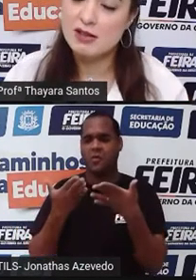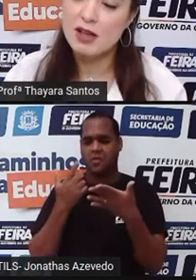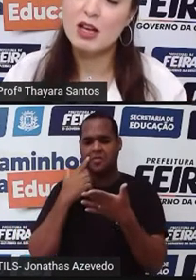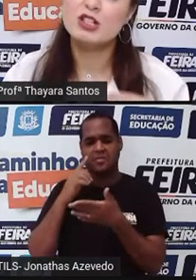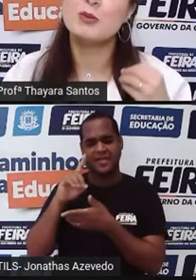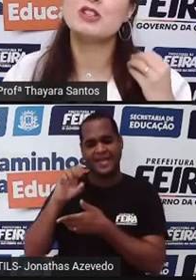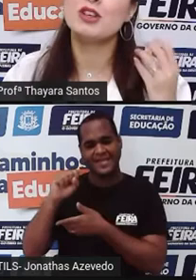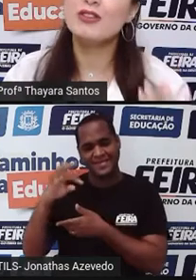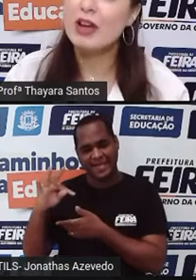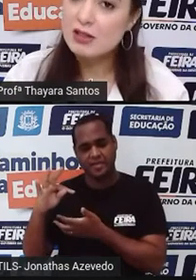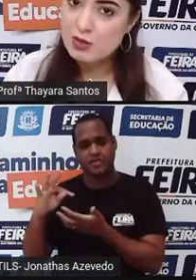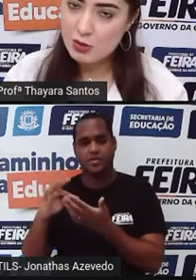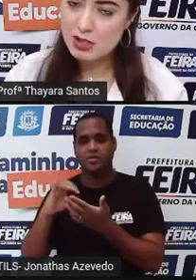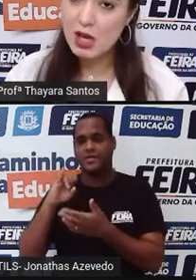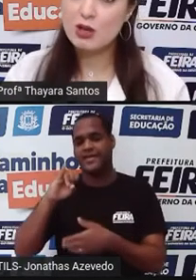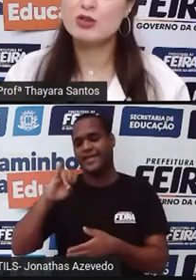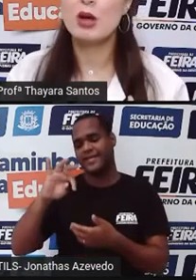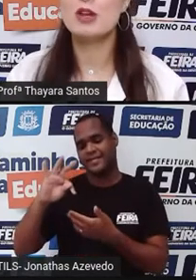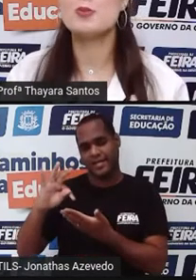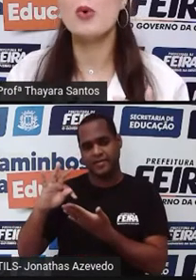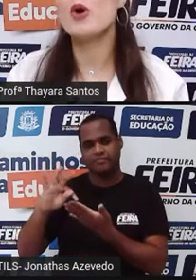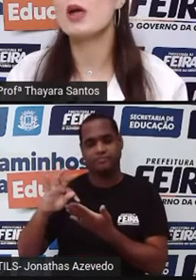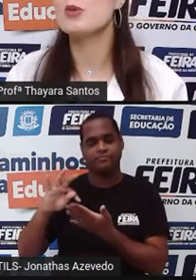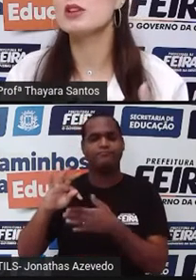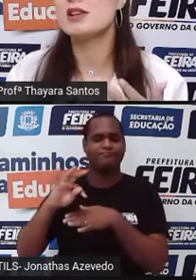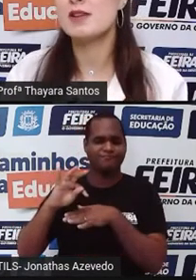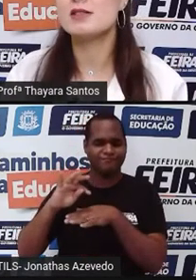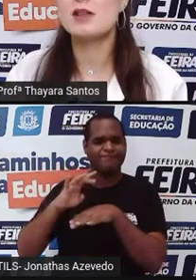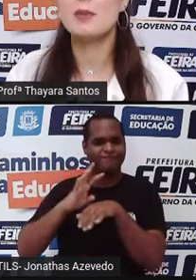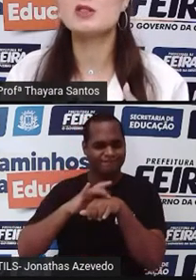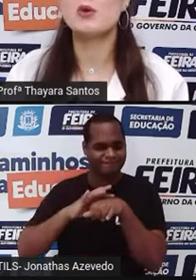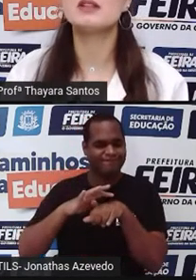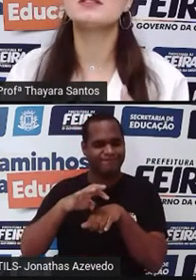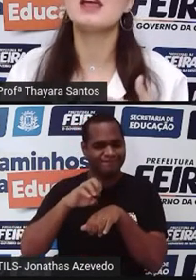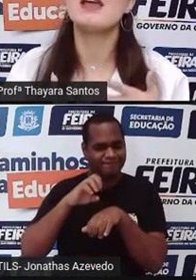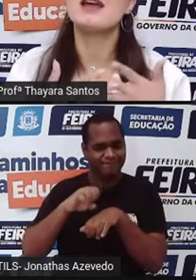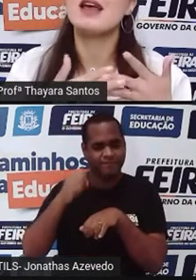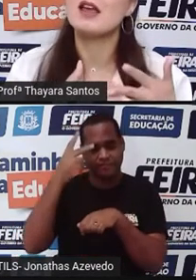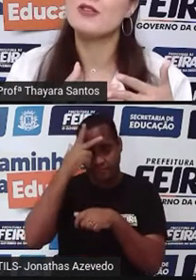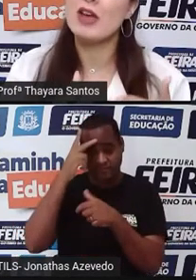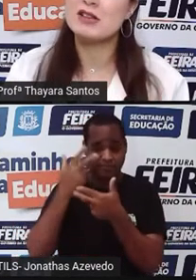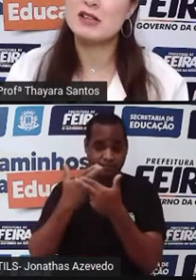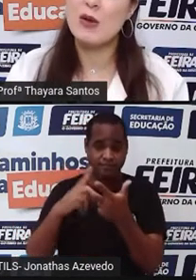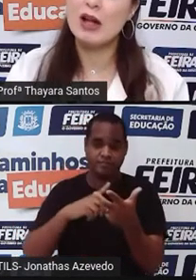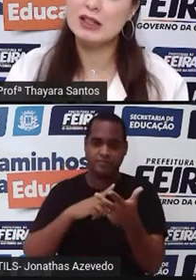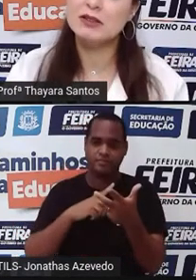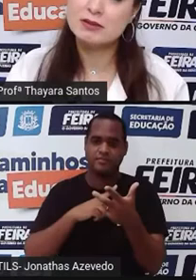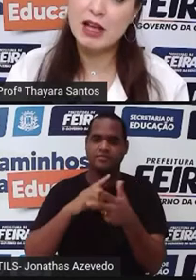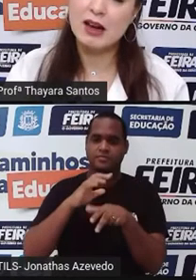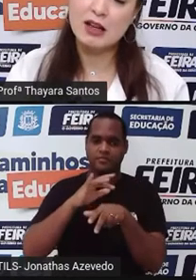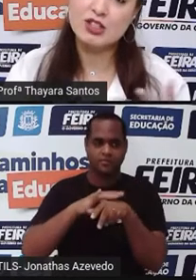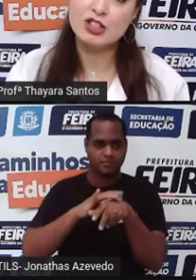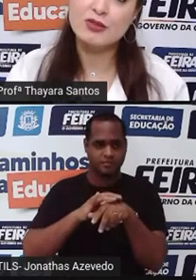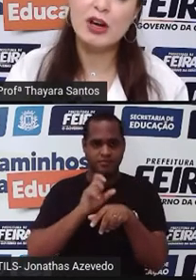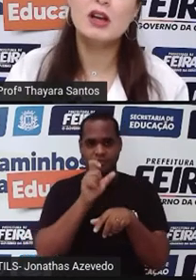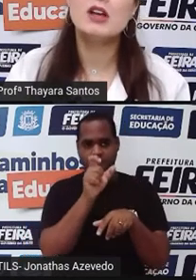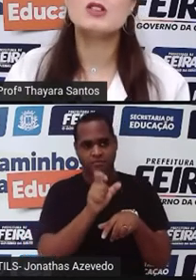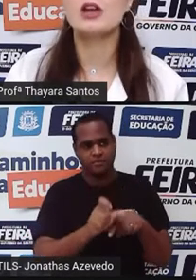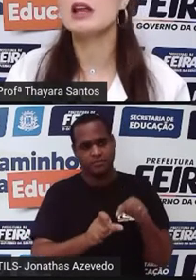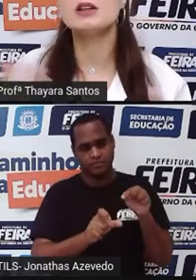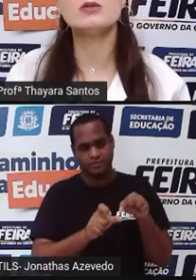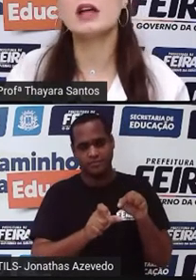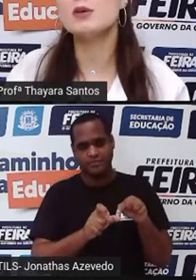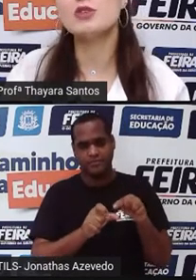DSTs. Chama de infecções, justamente porque muitas vezes a pessoa tem aquela infecção ali, né? Ela ativa,